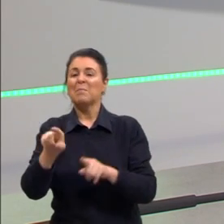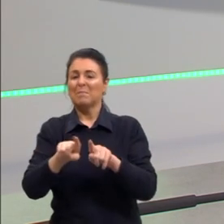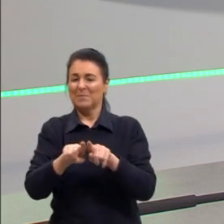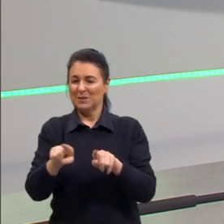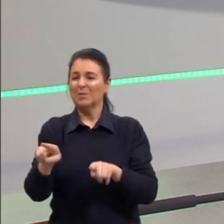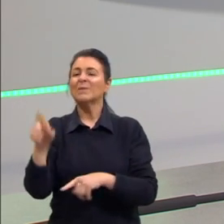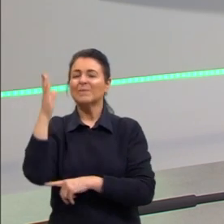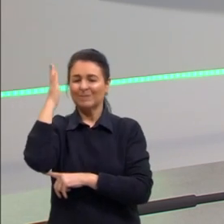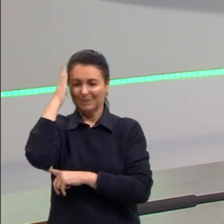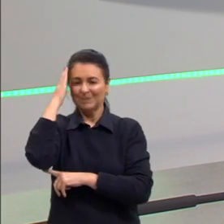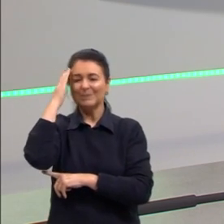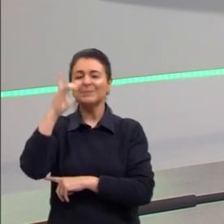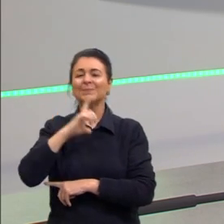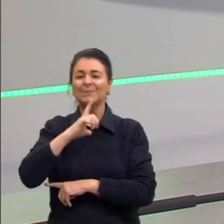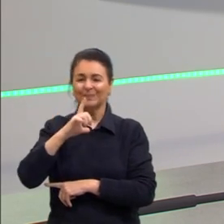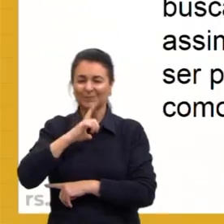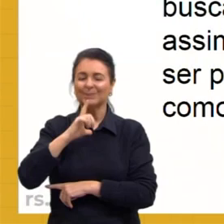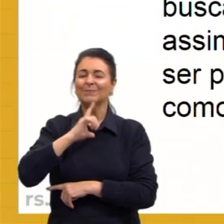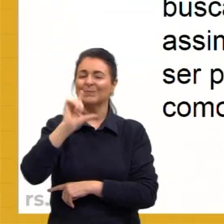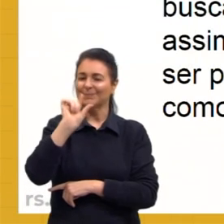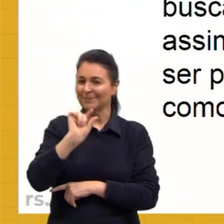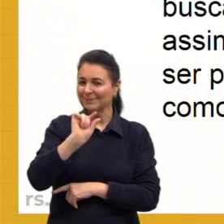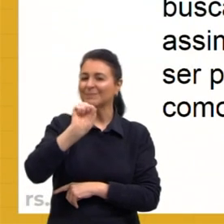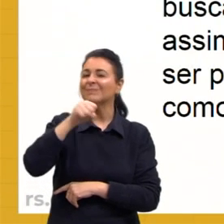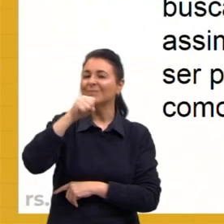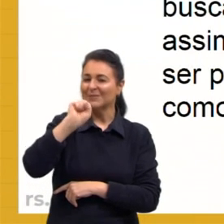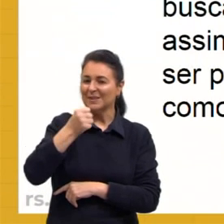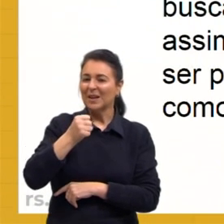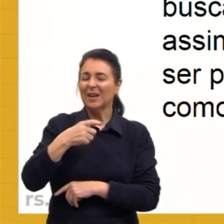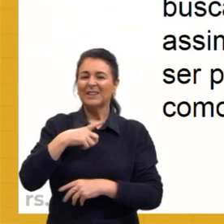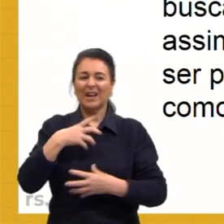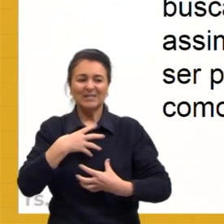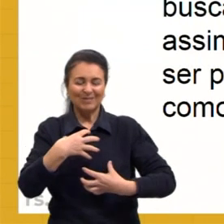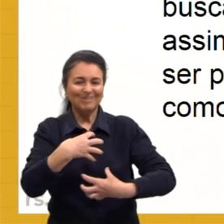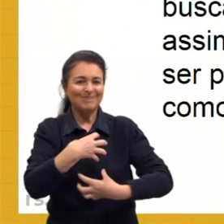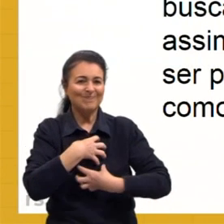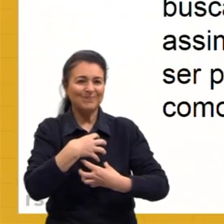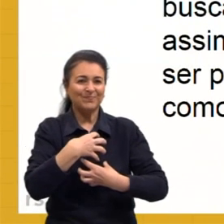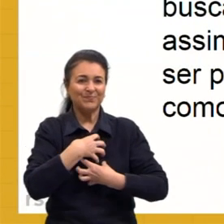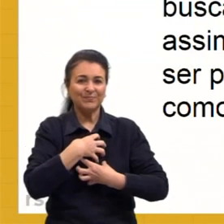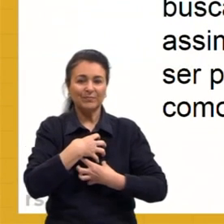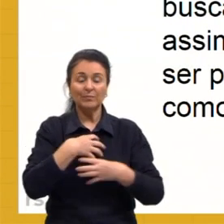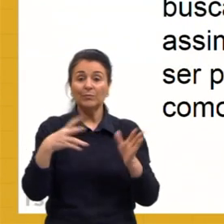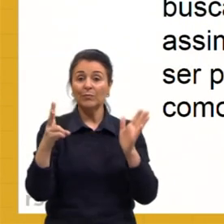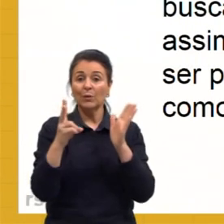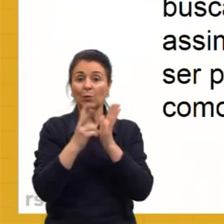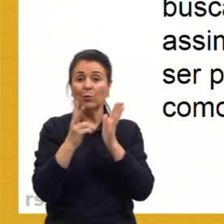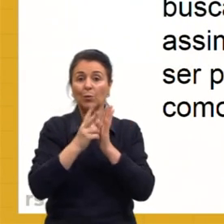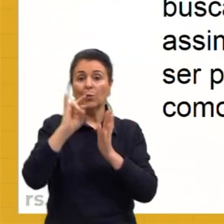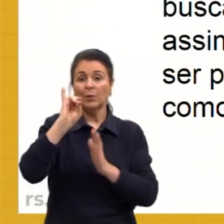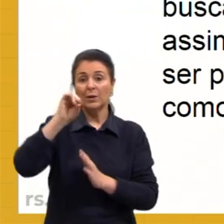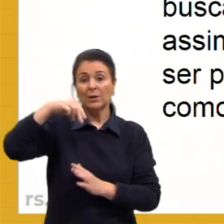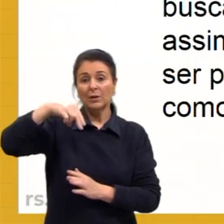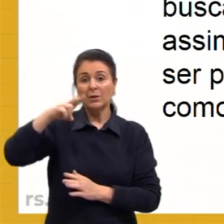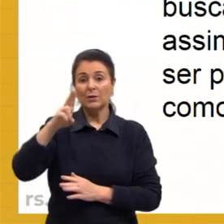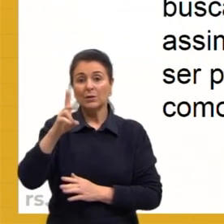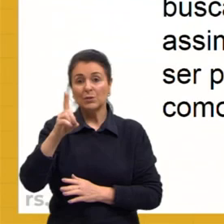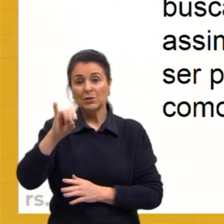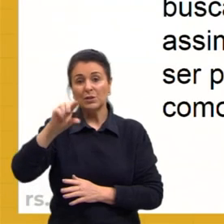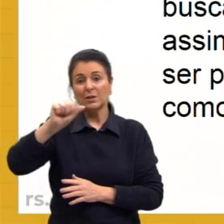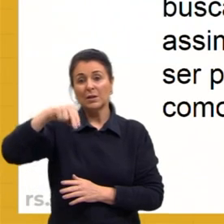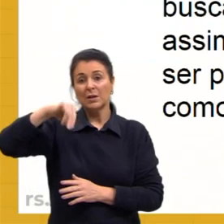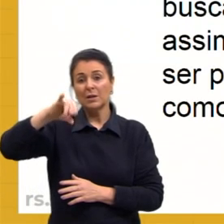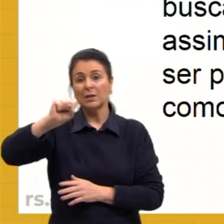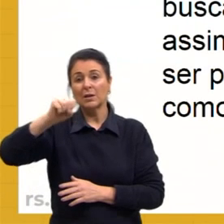infelizmente, ainda existe um pouco dessa figuração. E o indianismo vai expressar uma das